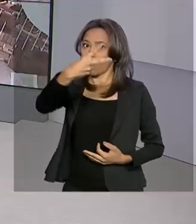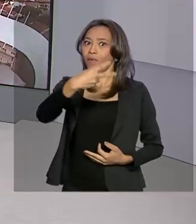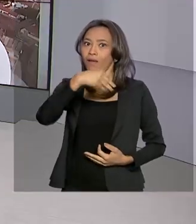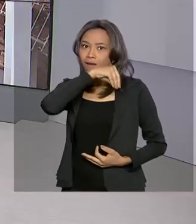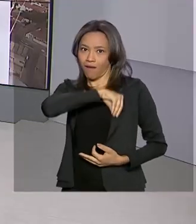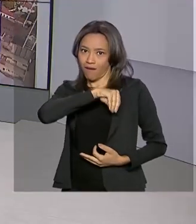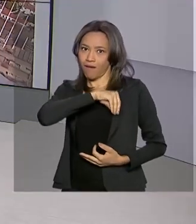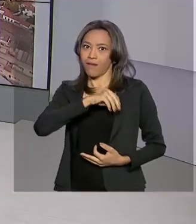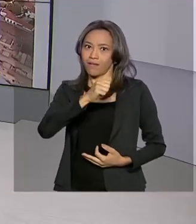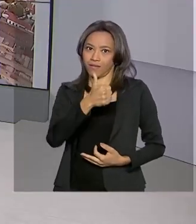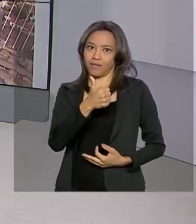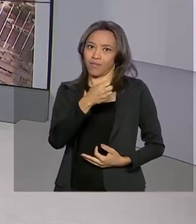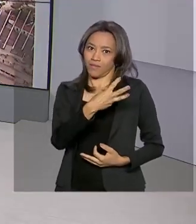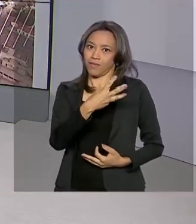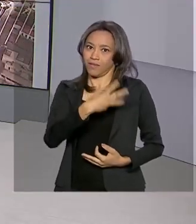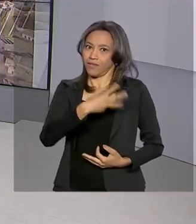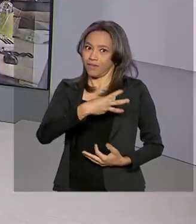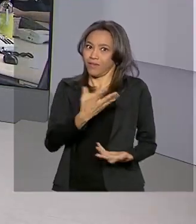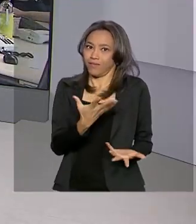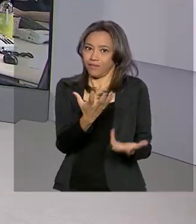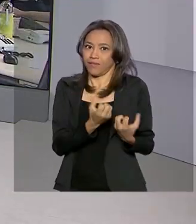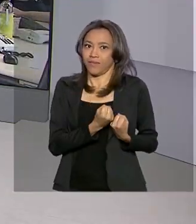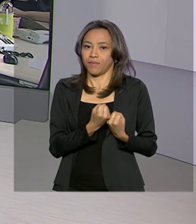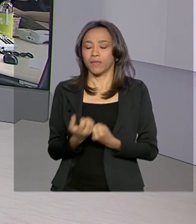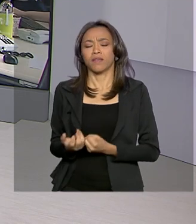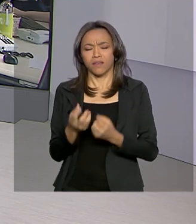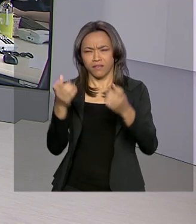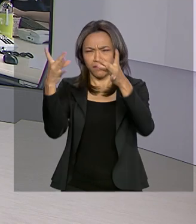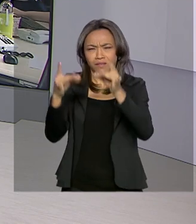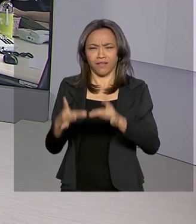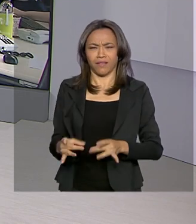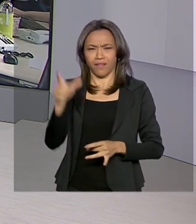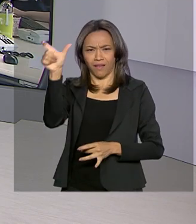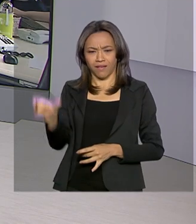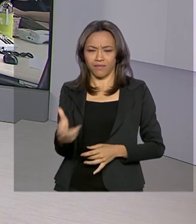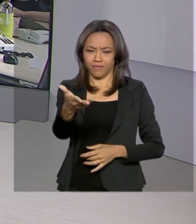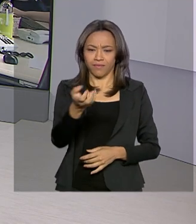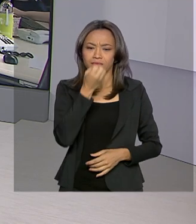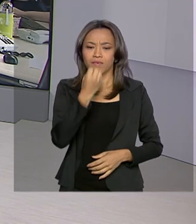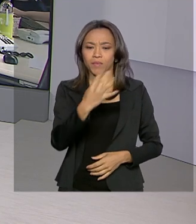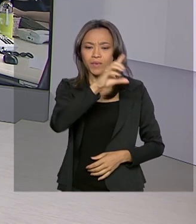Vamos ao Rio de Janeiro, Cláudia Boiunga conta os detalhes para a gente. Cláudia, bom dia.